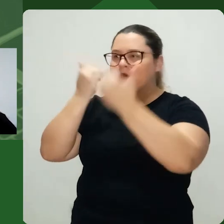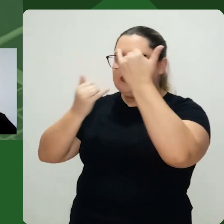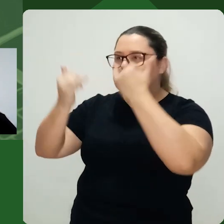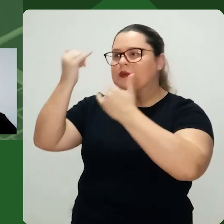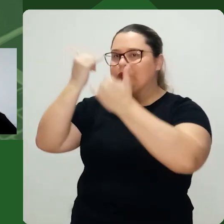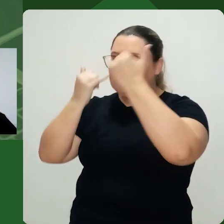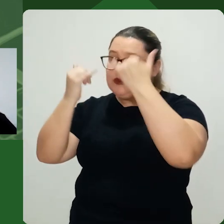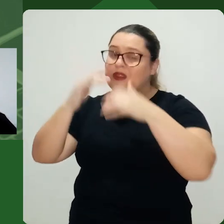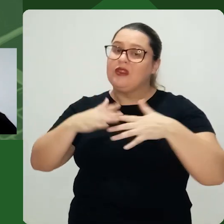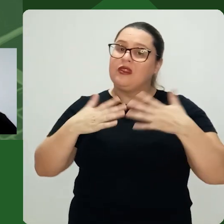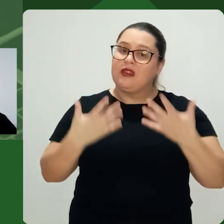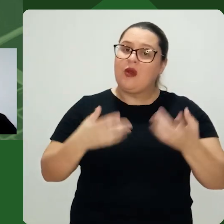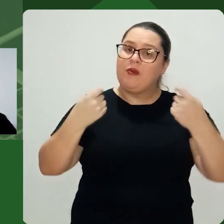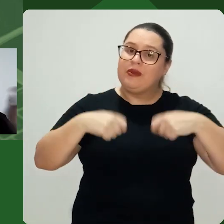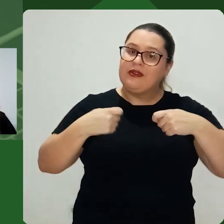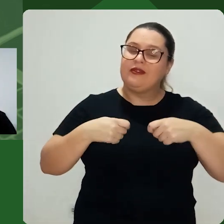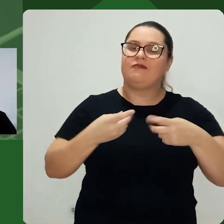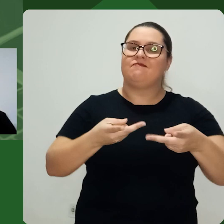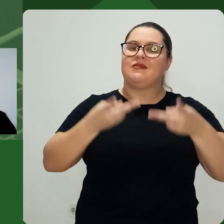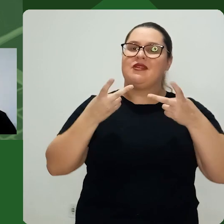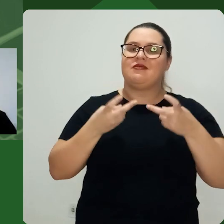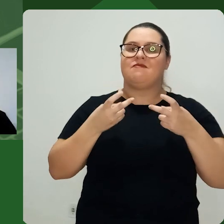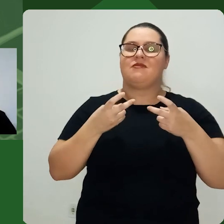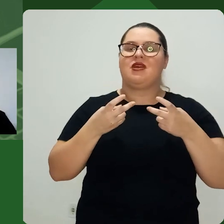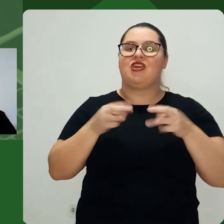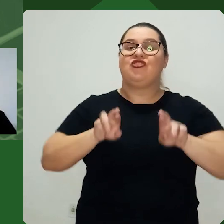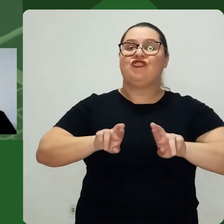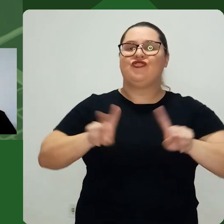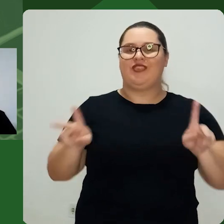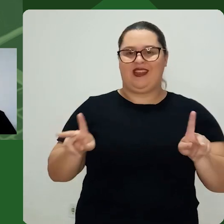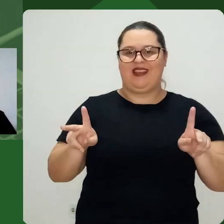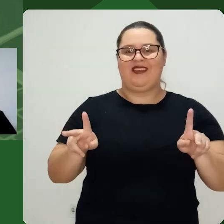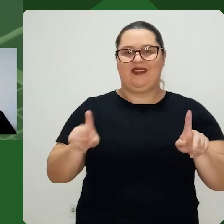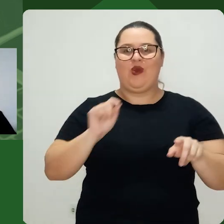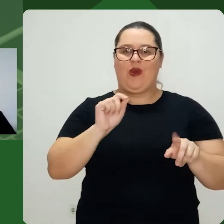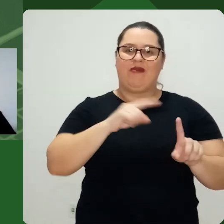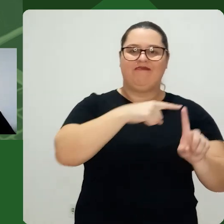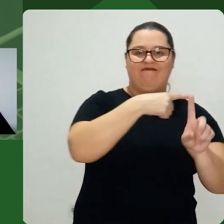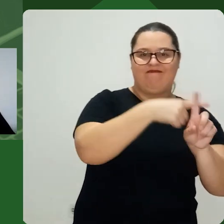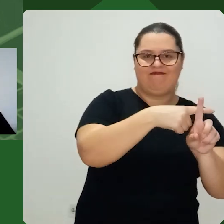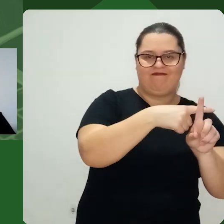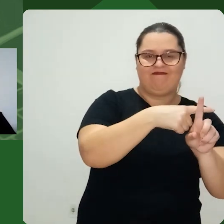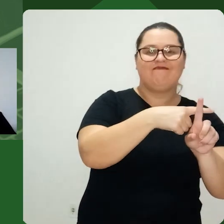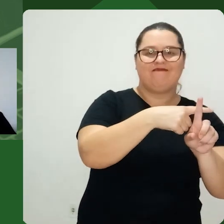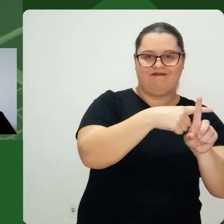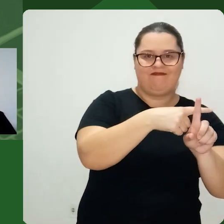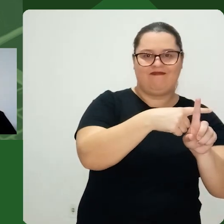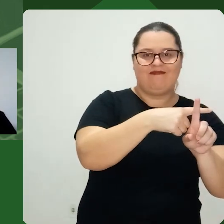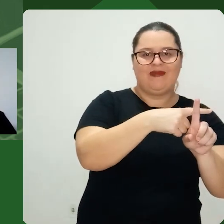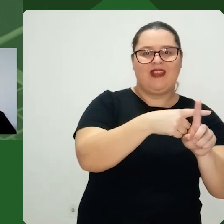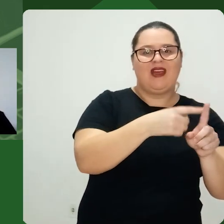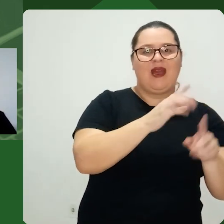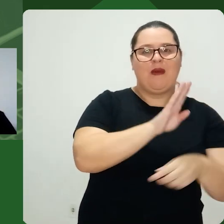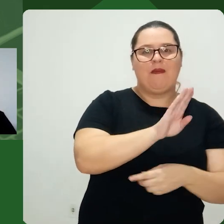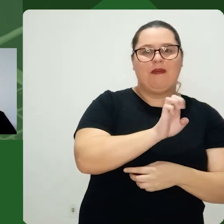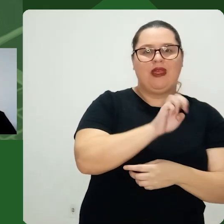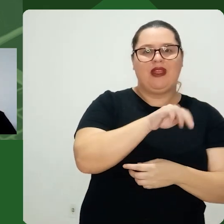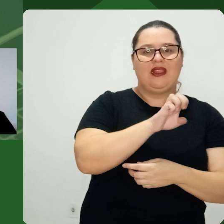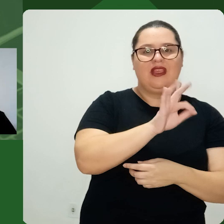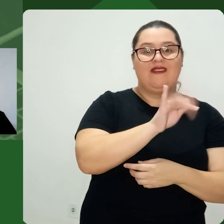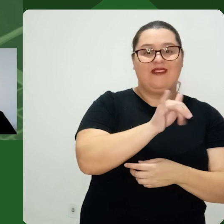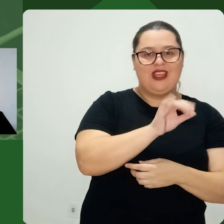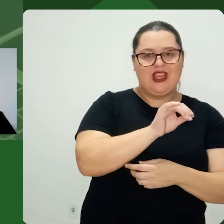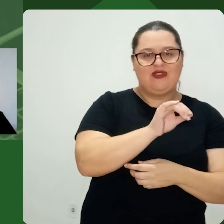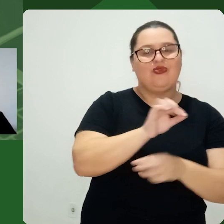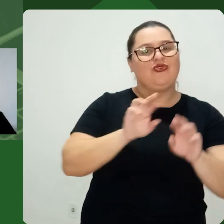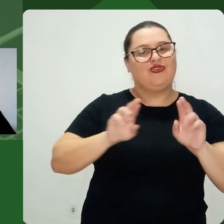A diferença do benefício que eu proponho para o meu cliente Com o custo que o meu cliente vai ter para adquirir aquele